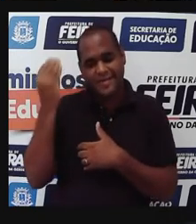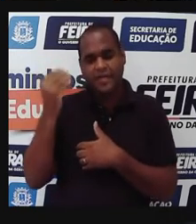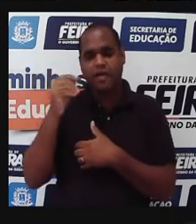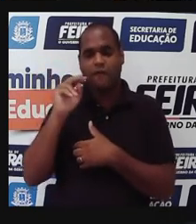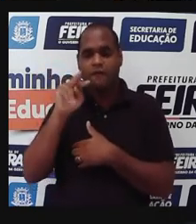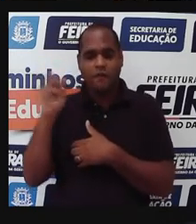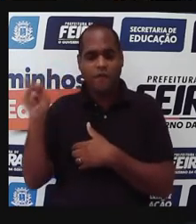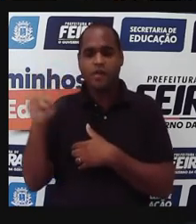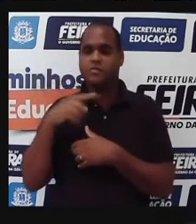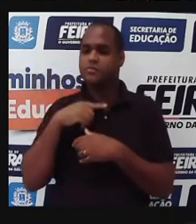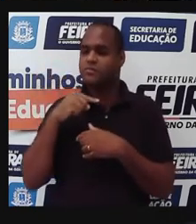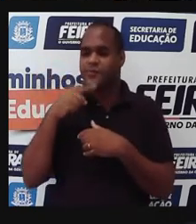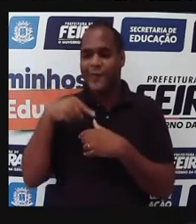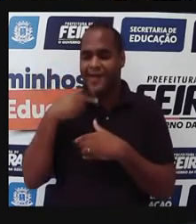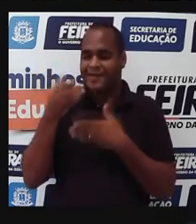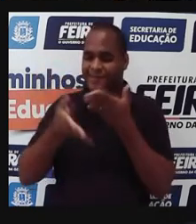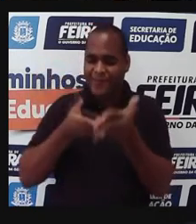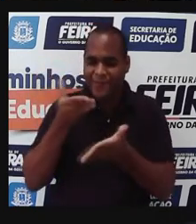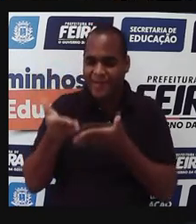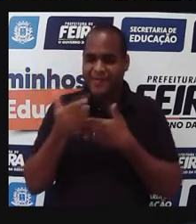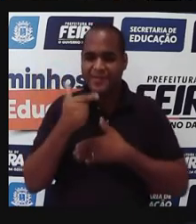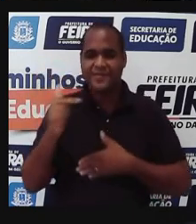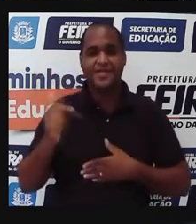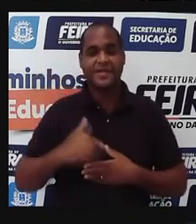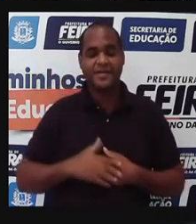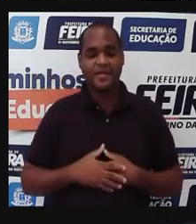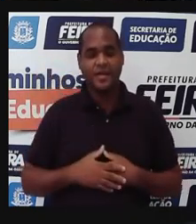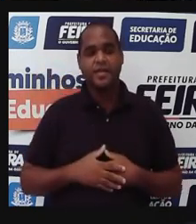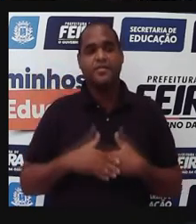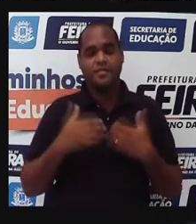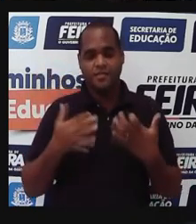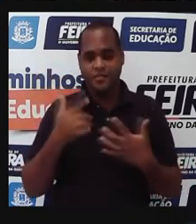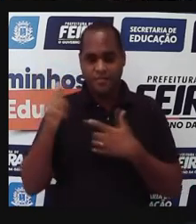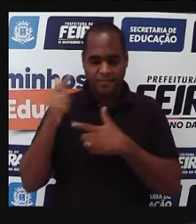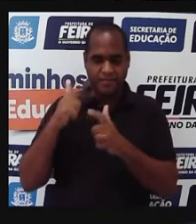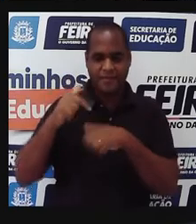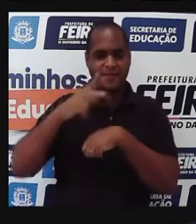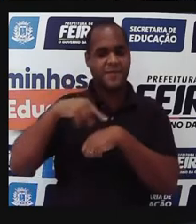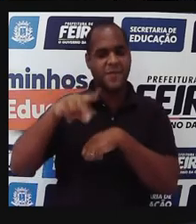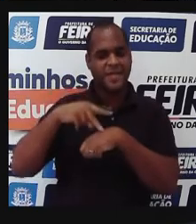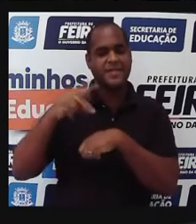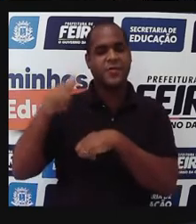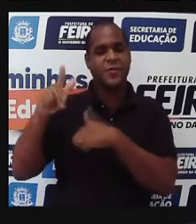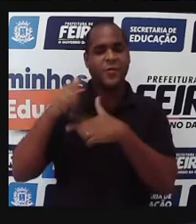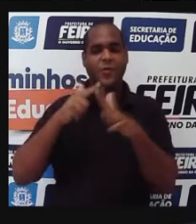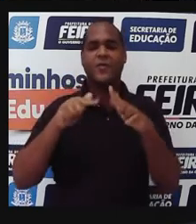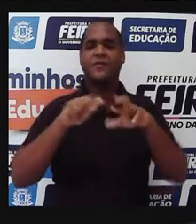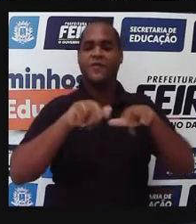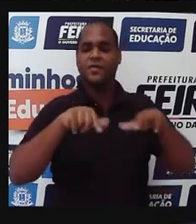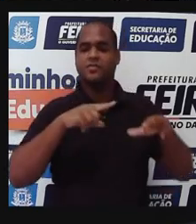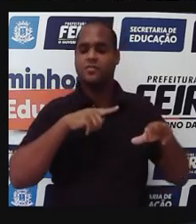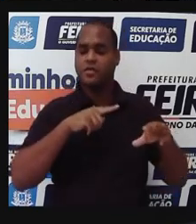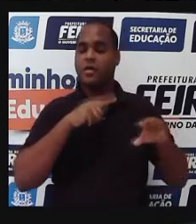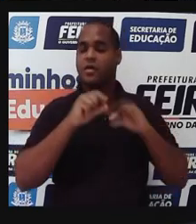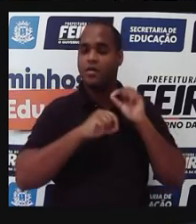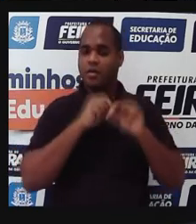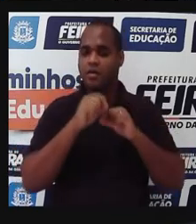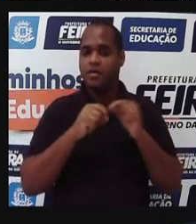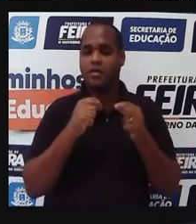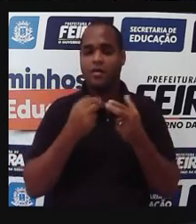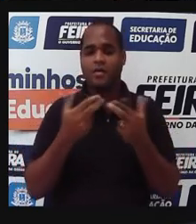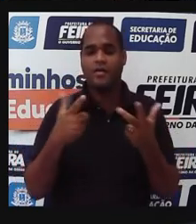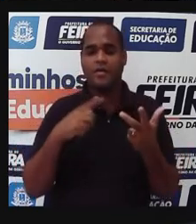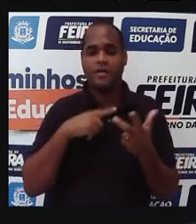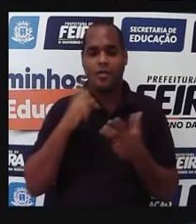são olhadas, elas não são cuidadas, tá? Por outros países, por outras indústrias farmacêuticas, porque